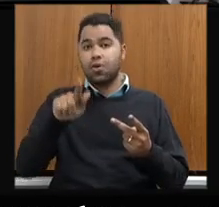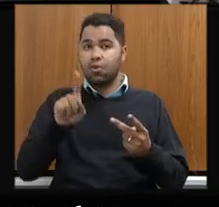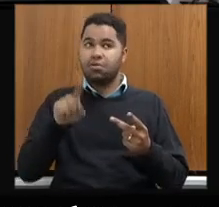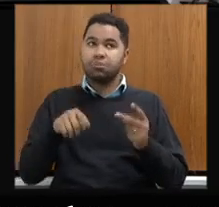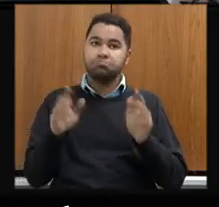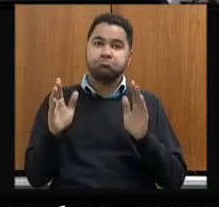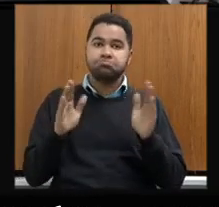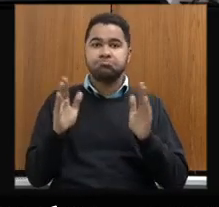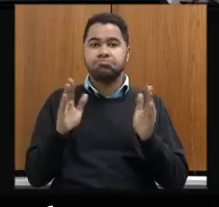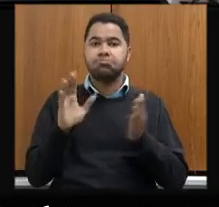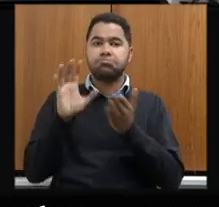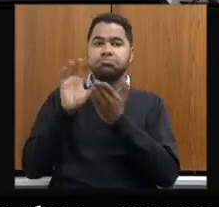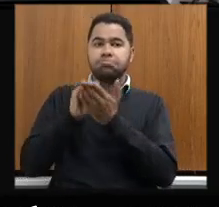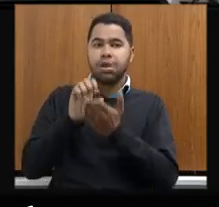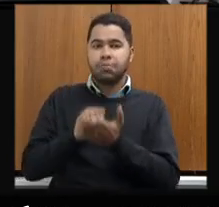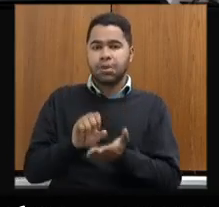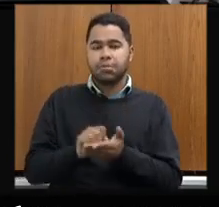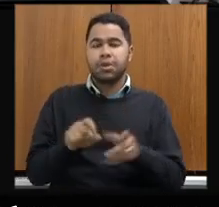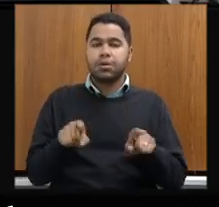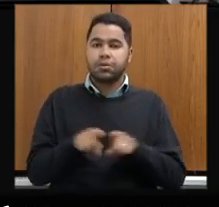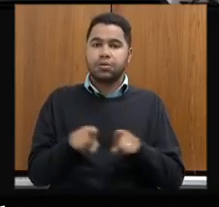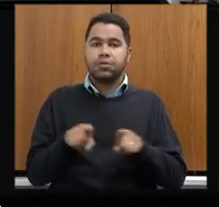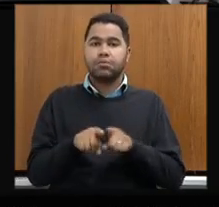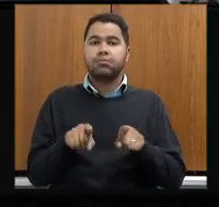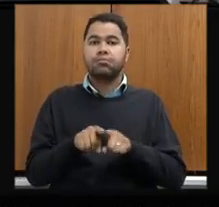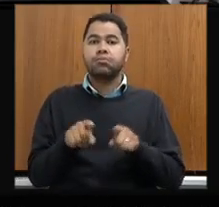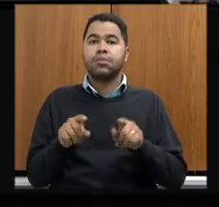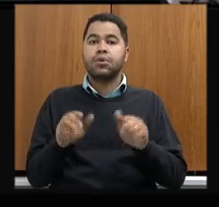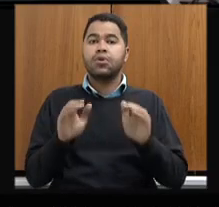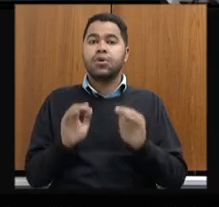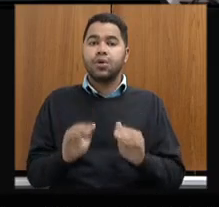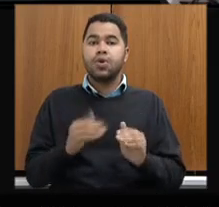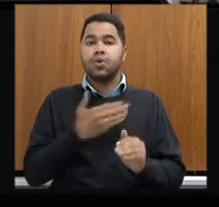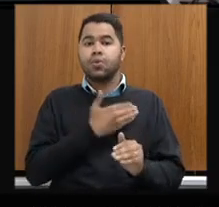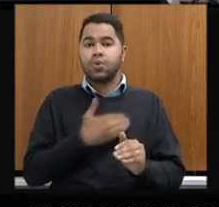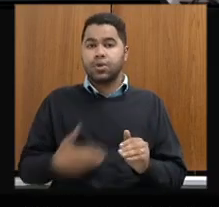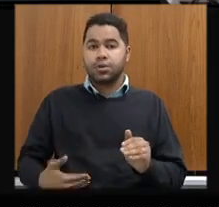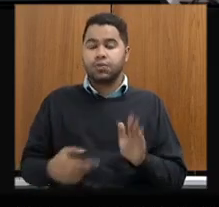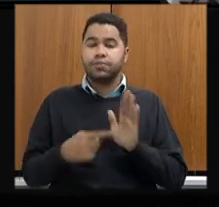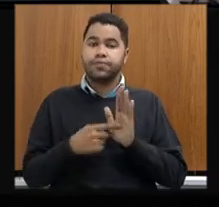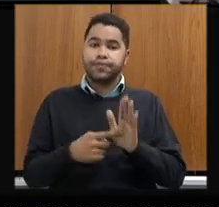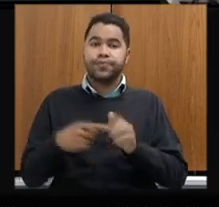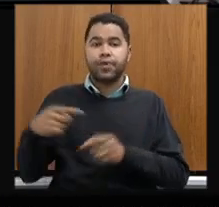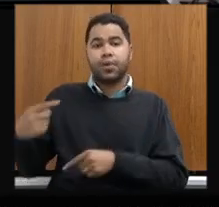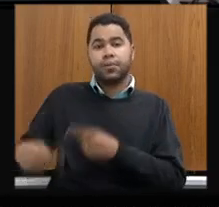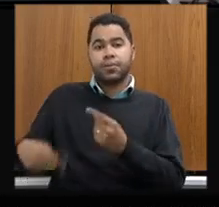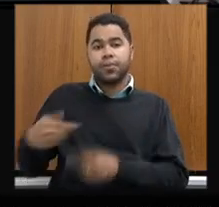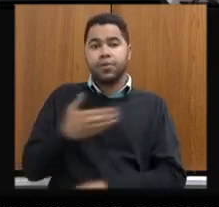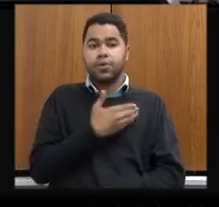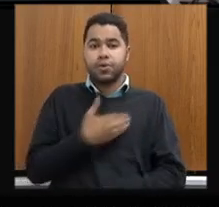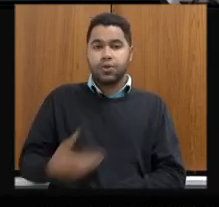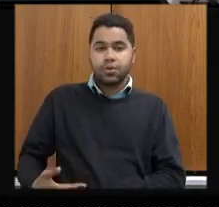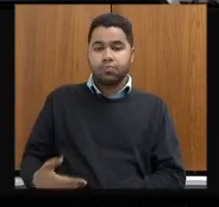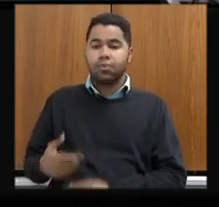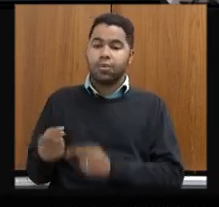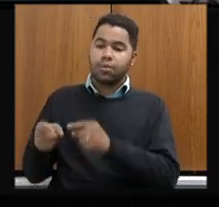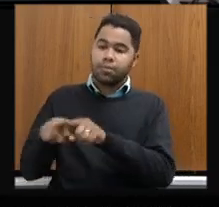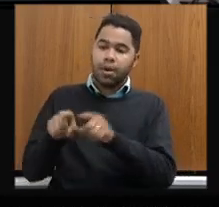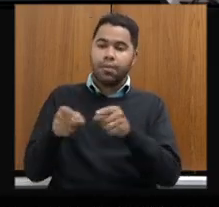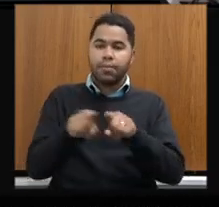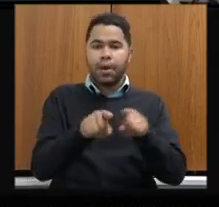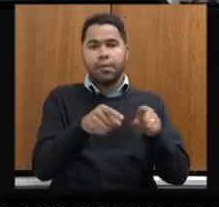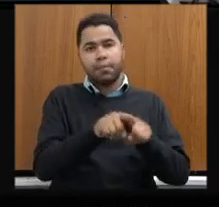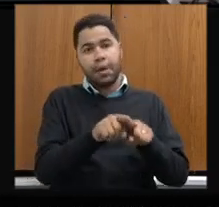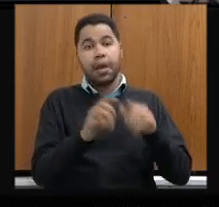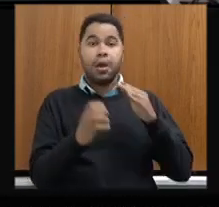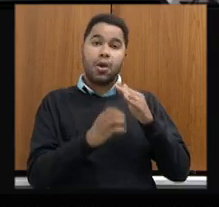aproximadamente, inscritos, que também subsidiam o Estado na definição das políticas públicas através de parcerias com entidades